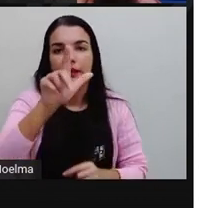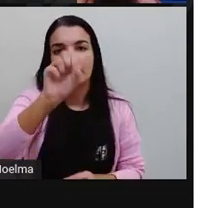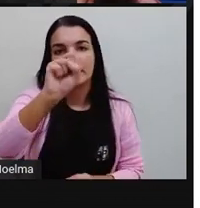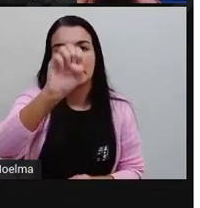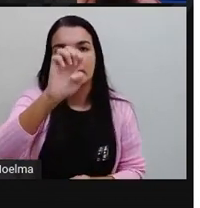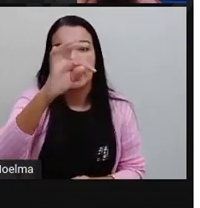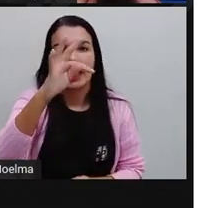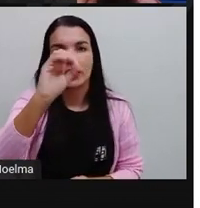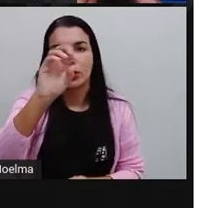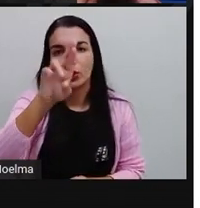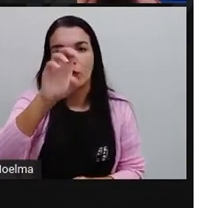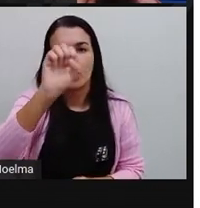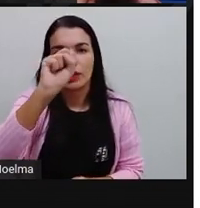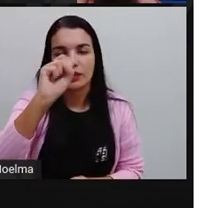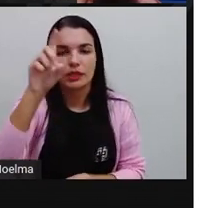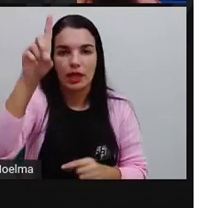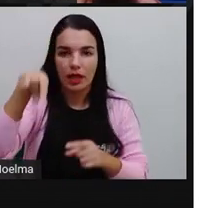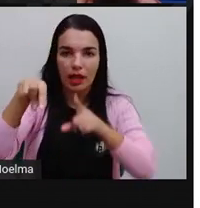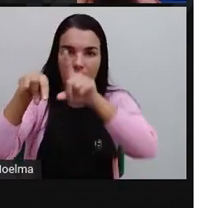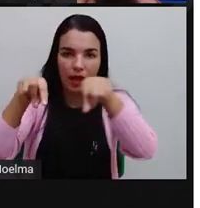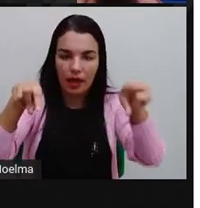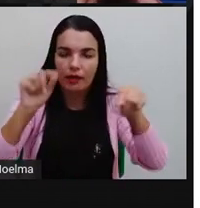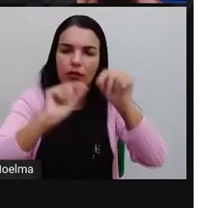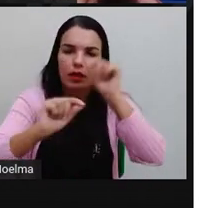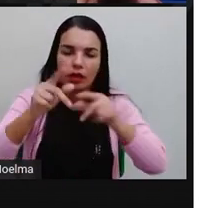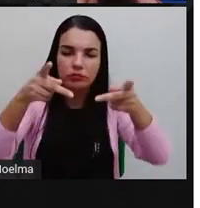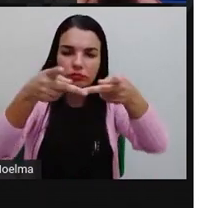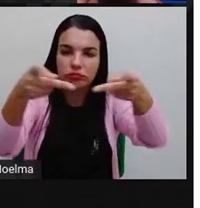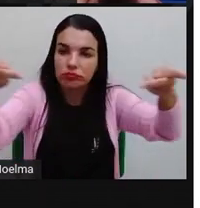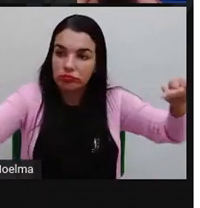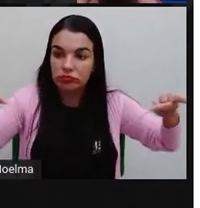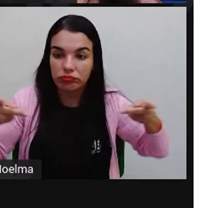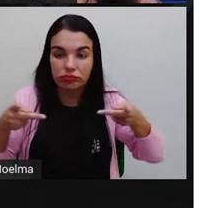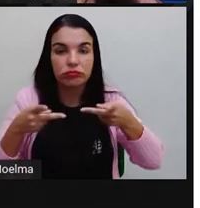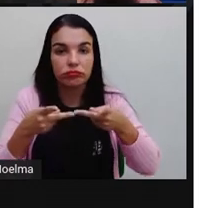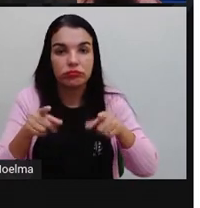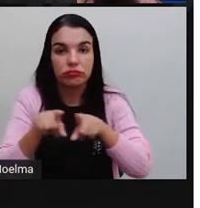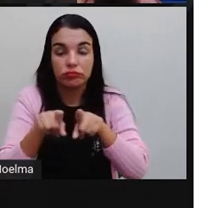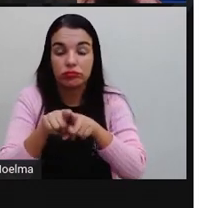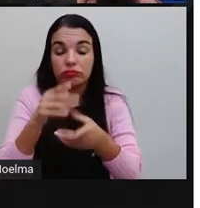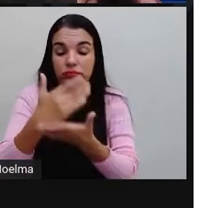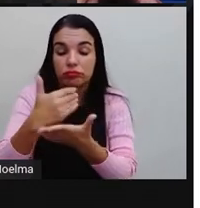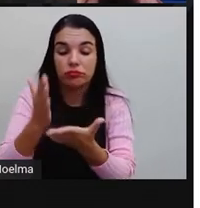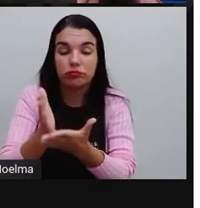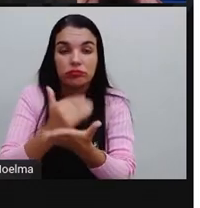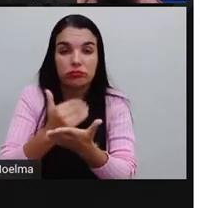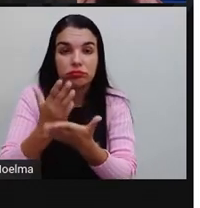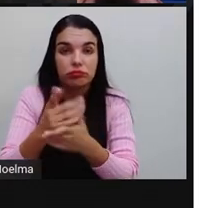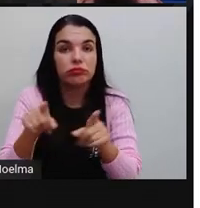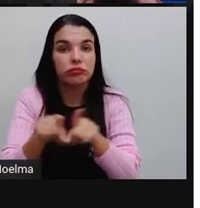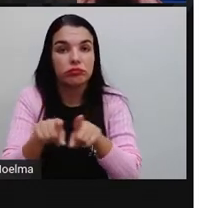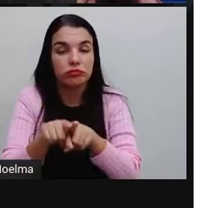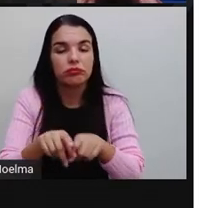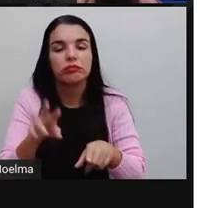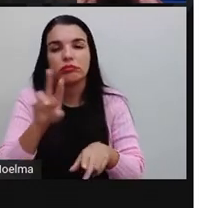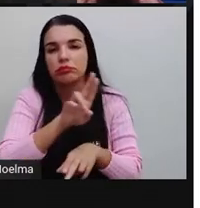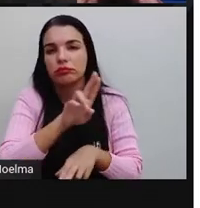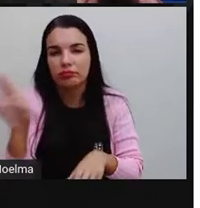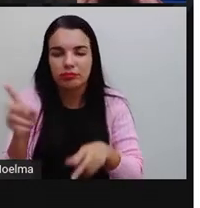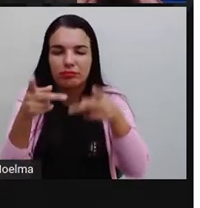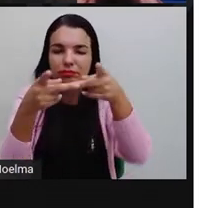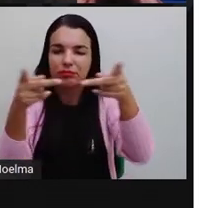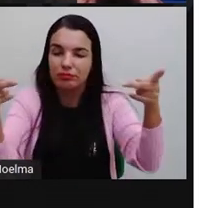círculo, né? Um círculo que ele é dividido. Esse gráfico de setores, ele também é chamado de gráfico de pizza.